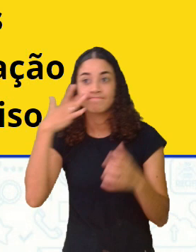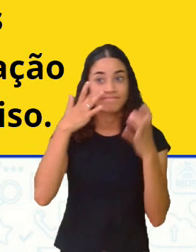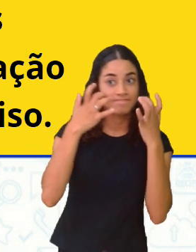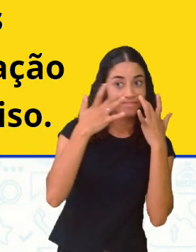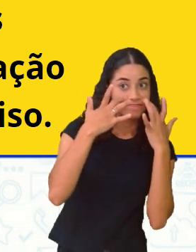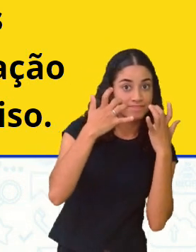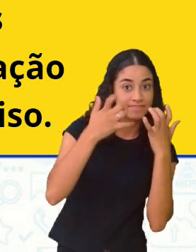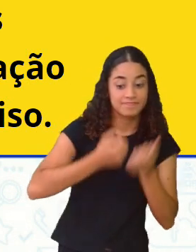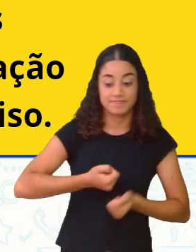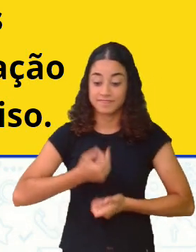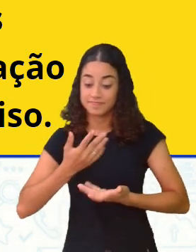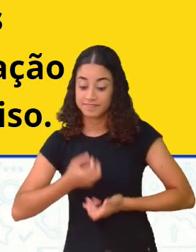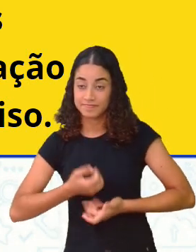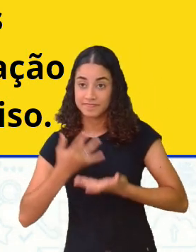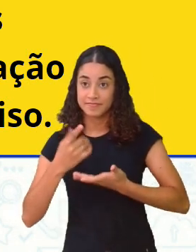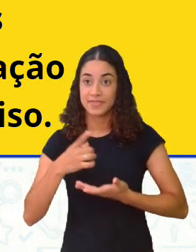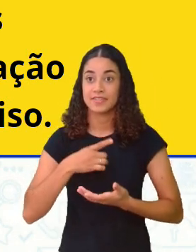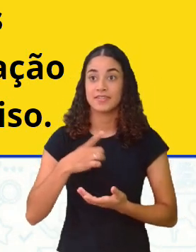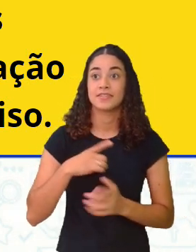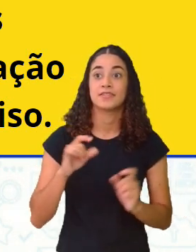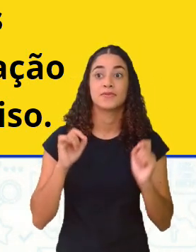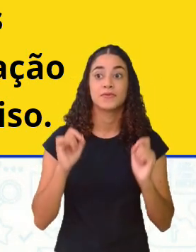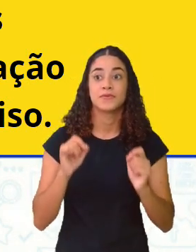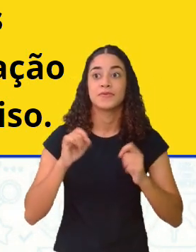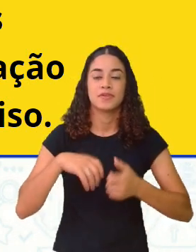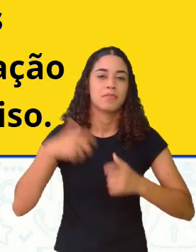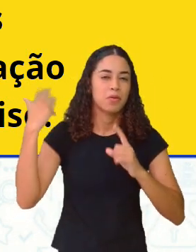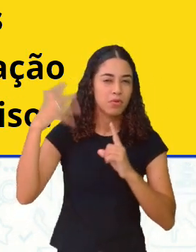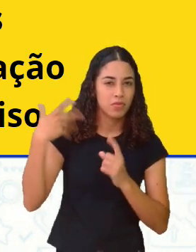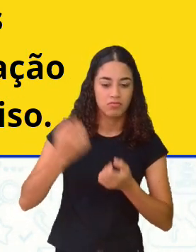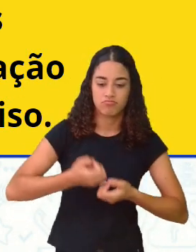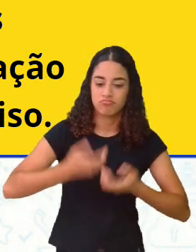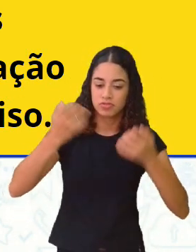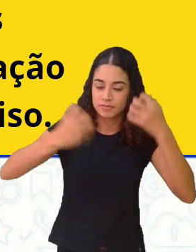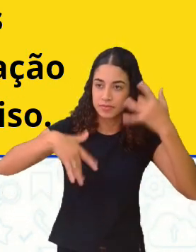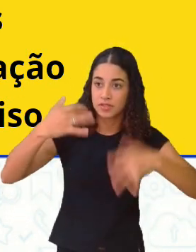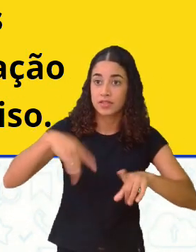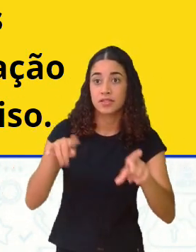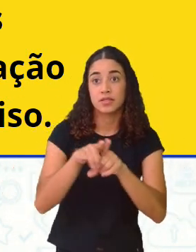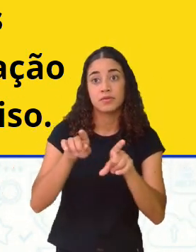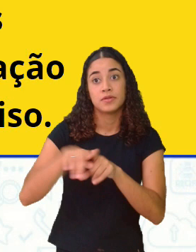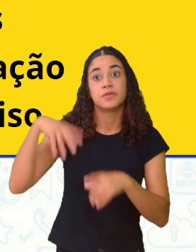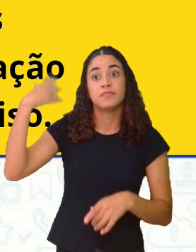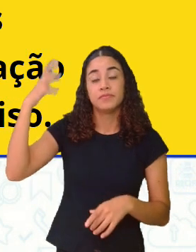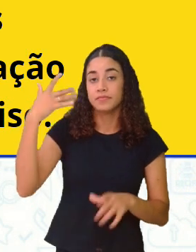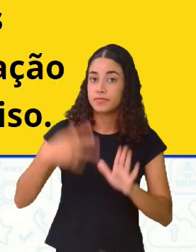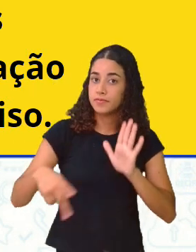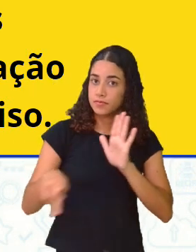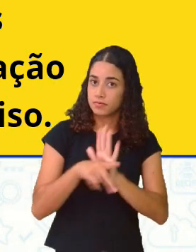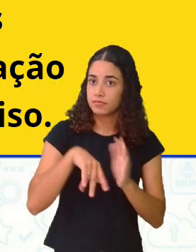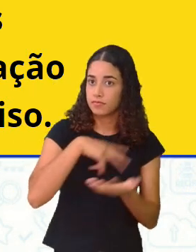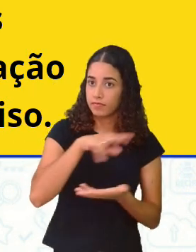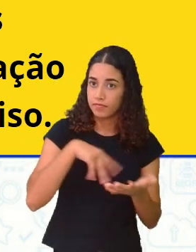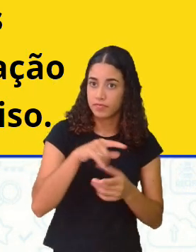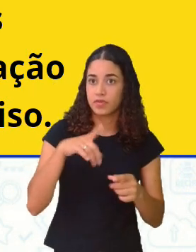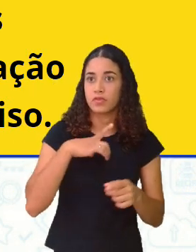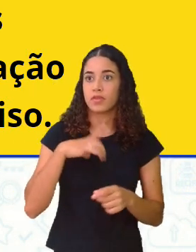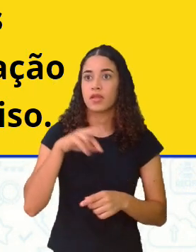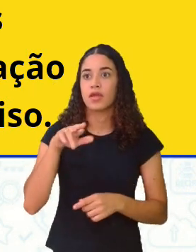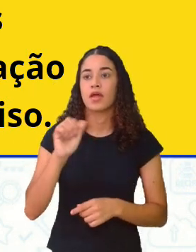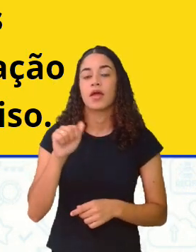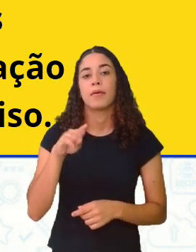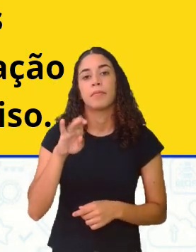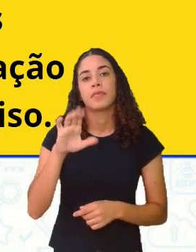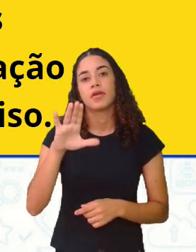teatro, poesia. Tem as louças, tem as declamações. Tem a própria música do Cavalo Marinho, que é feita com a rabeca. Que tem aquela